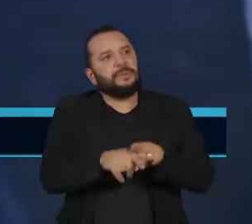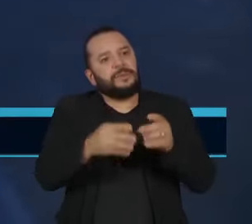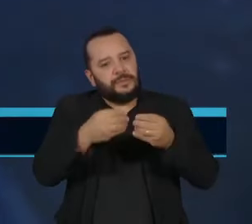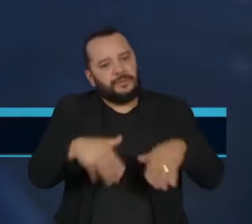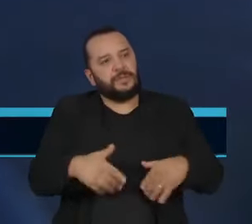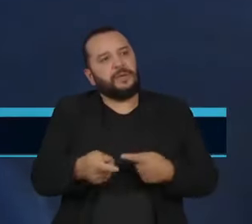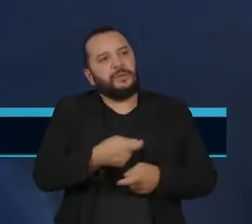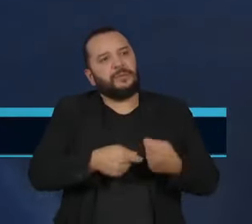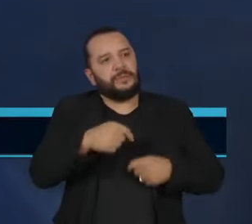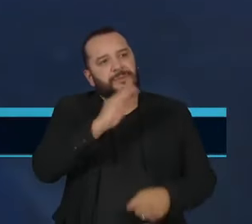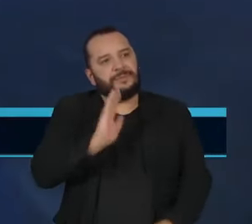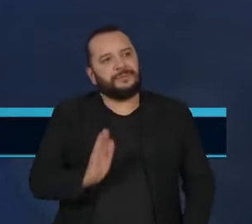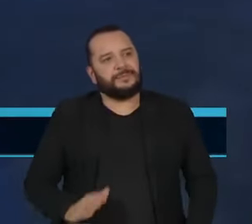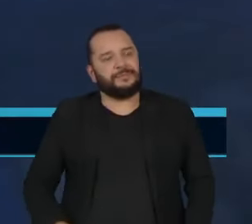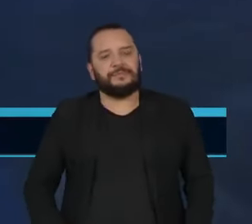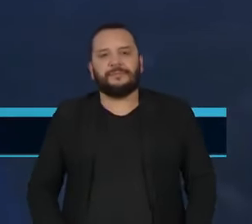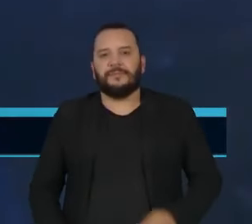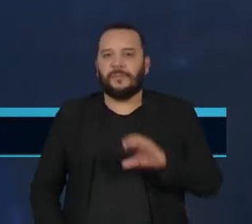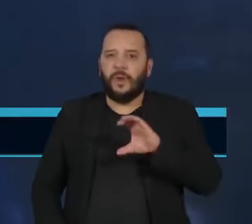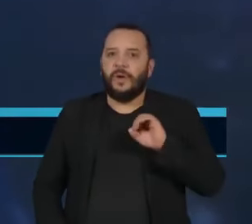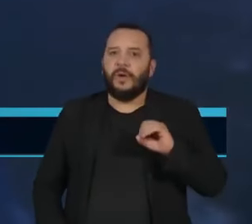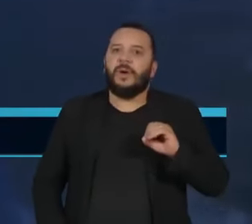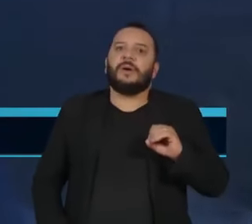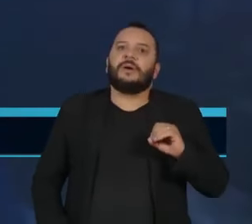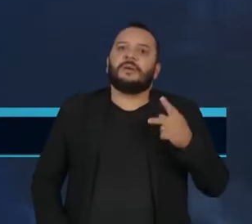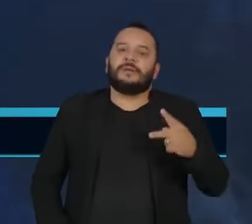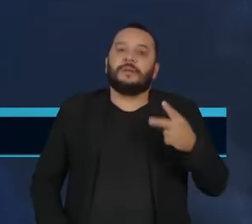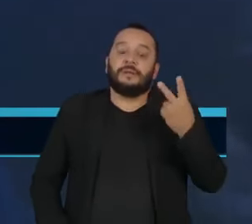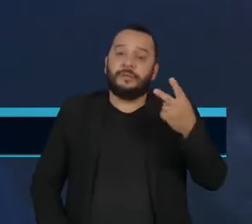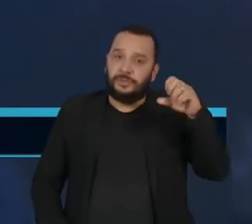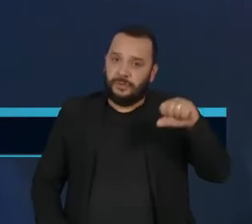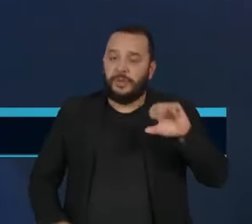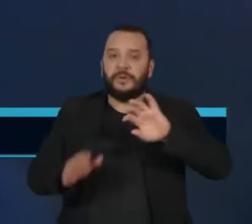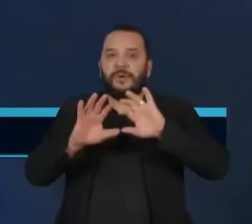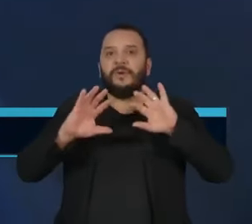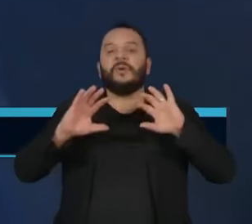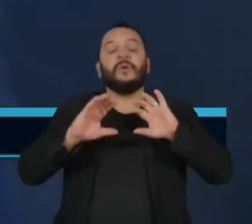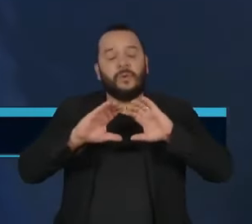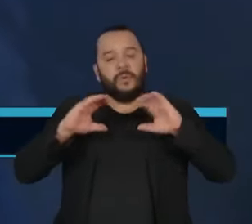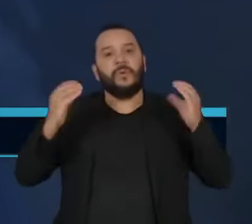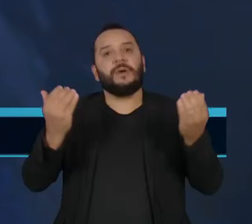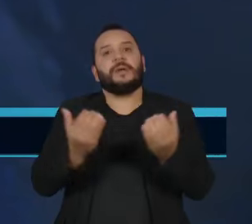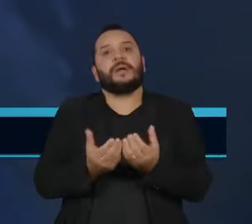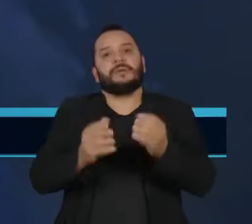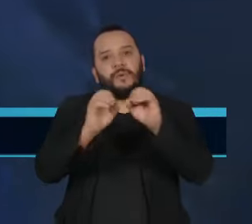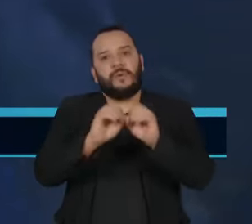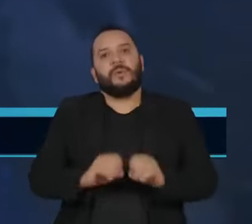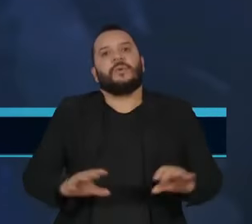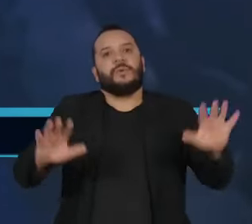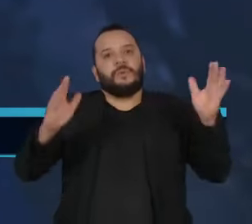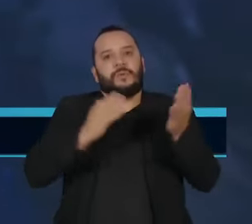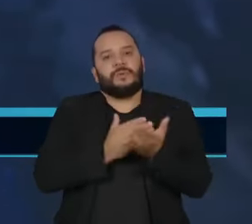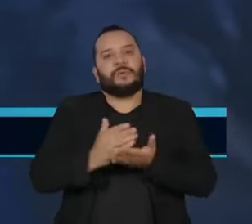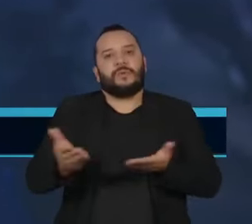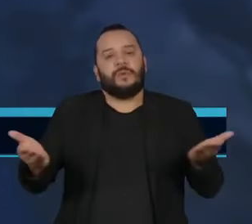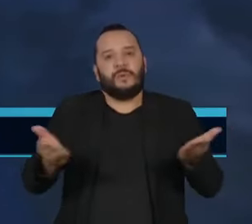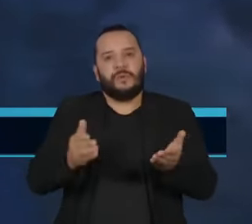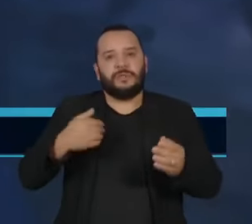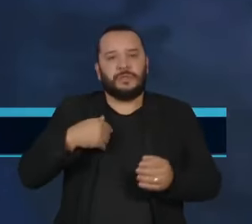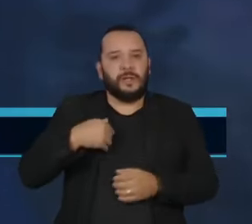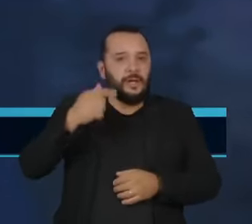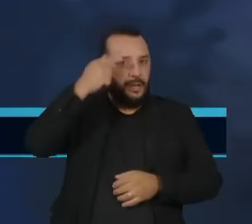A COP29, a Conferência do Clima da Organização das Nações Unidas, começou hoje em Baku, no Azerbaijão, com um alerta.